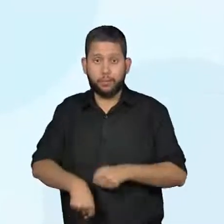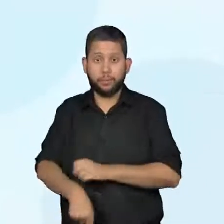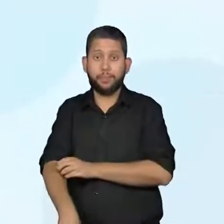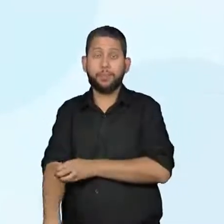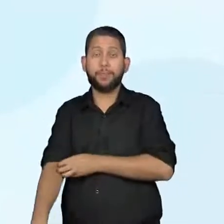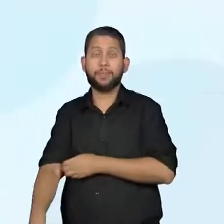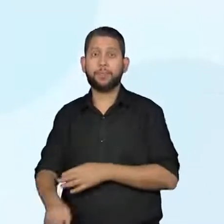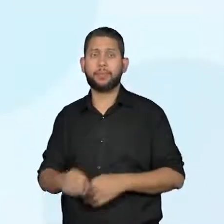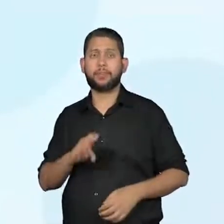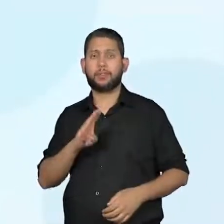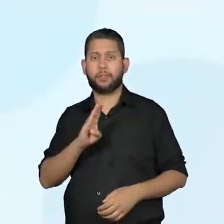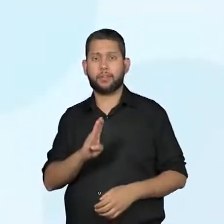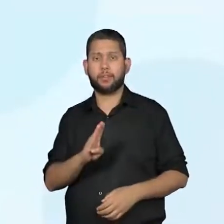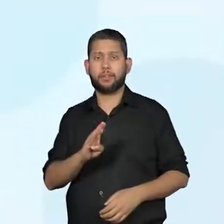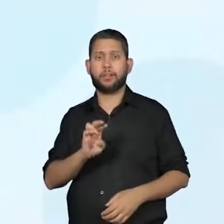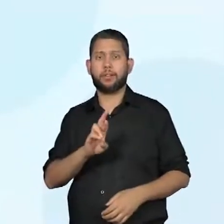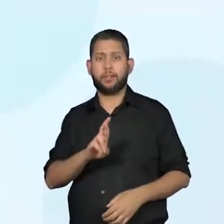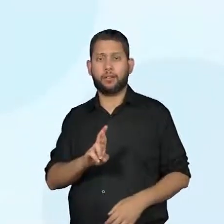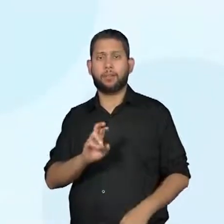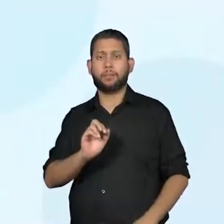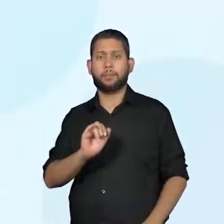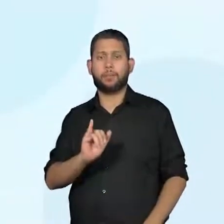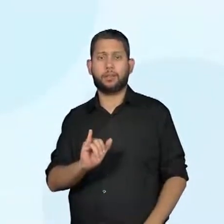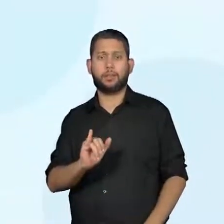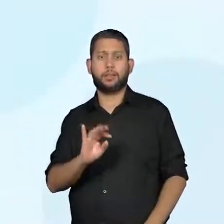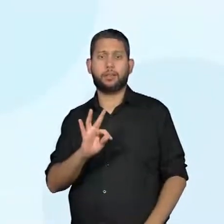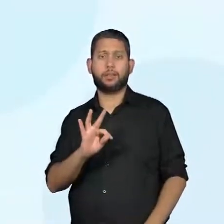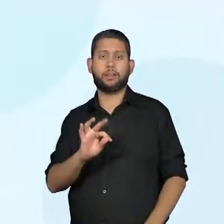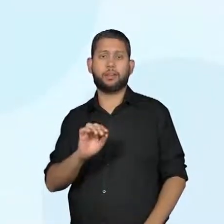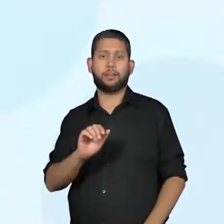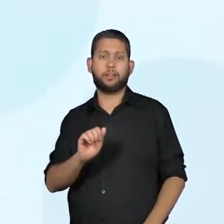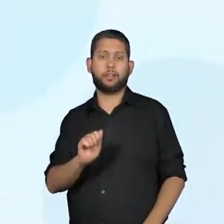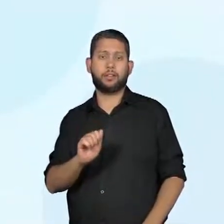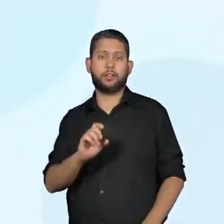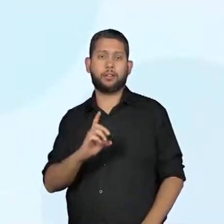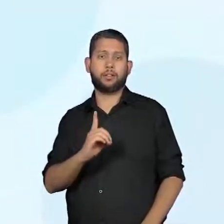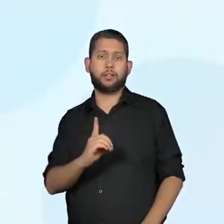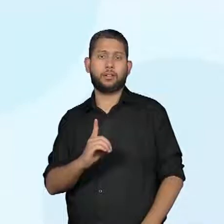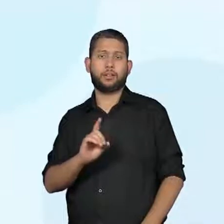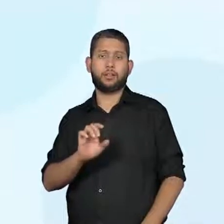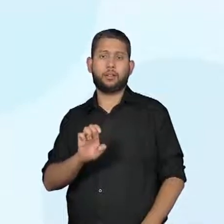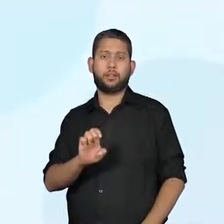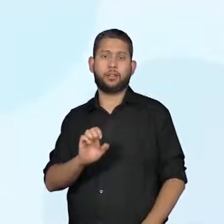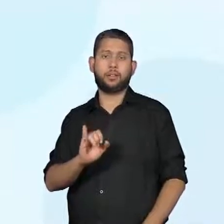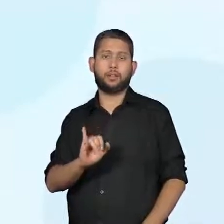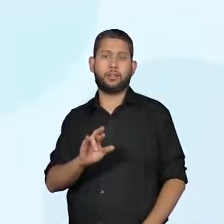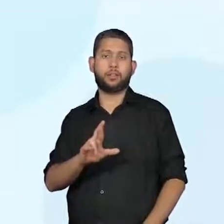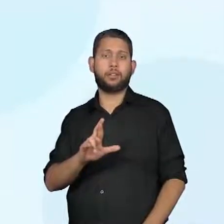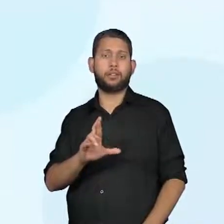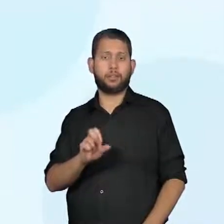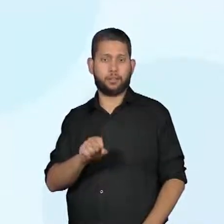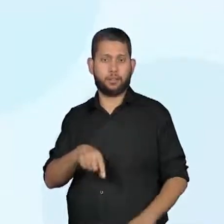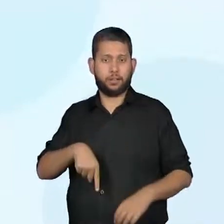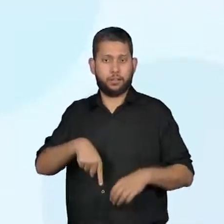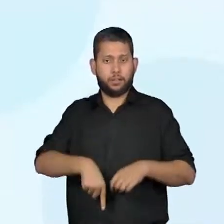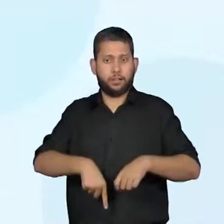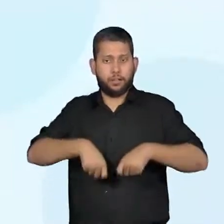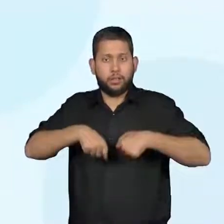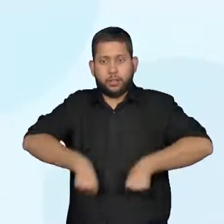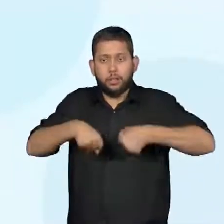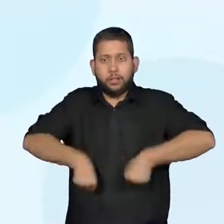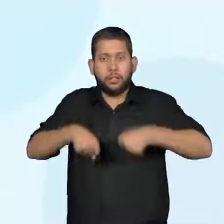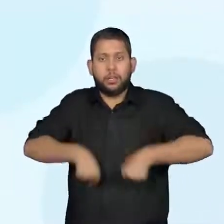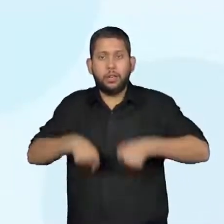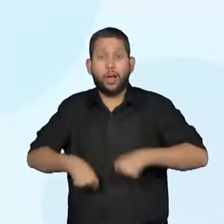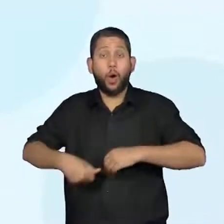britadeira? É britadeira? Acho que é britadeira isso, o oráculo está confirmando, britadeira. Quando